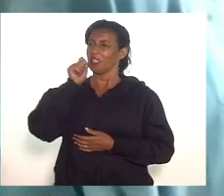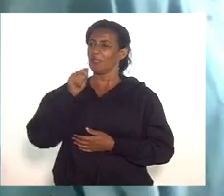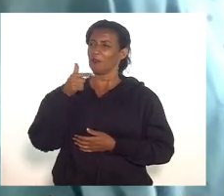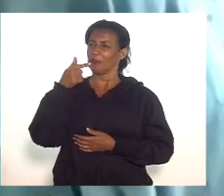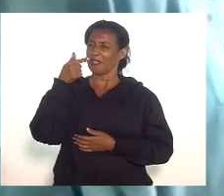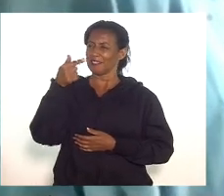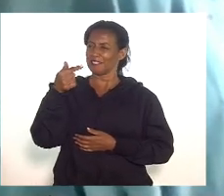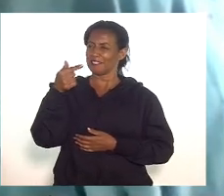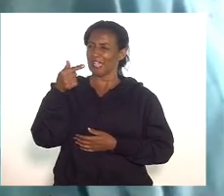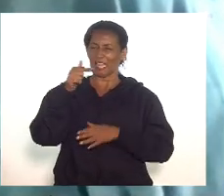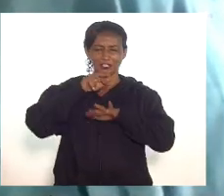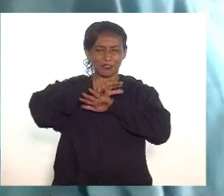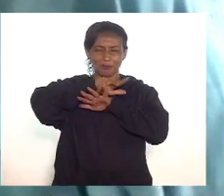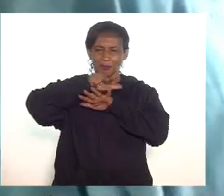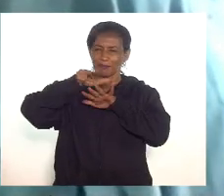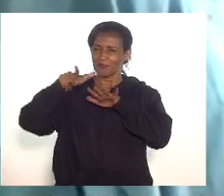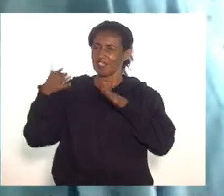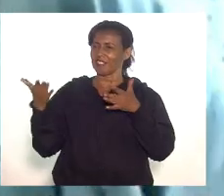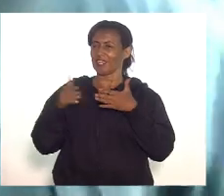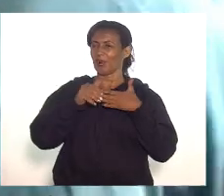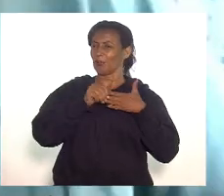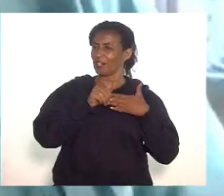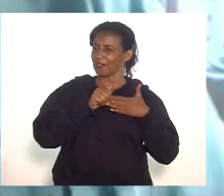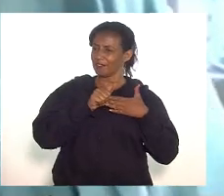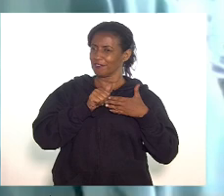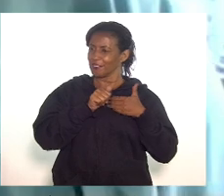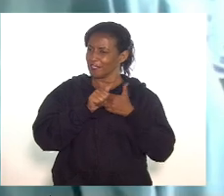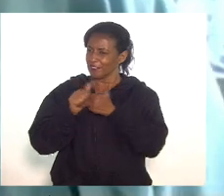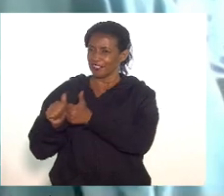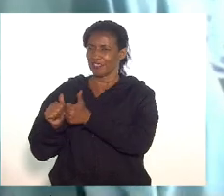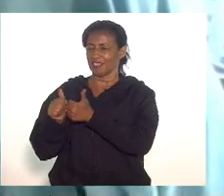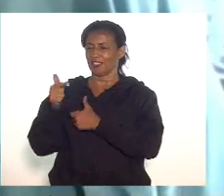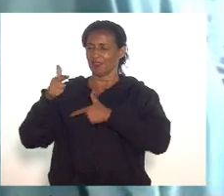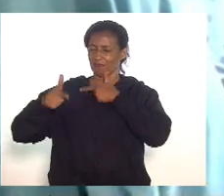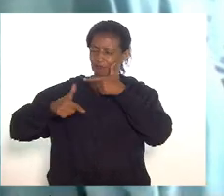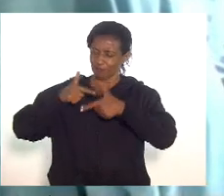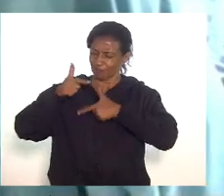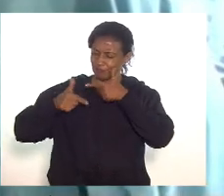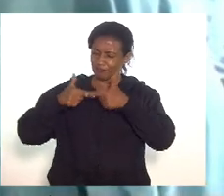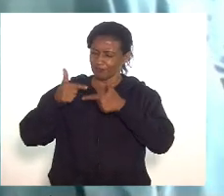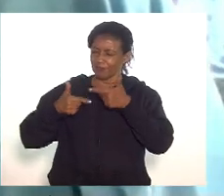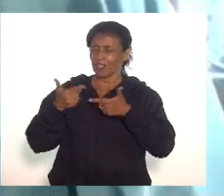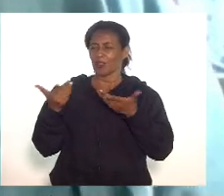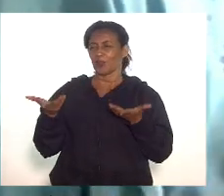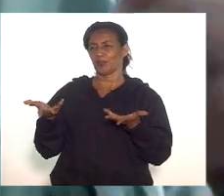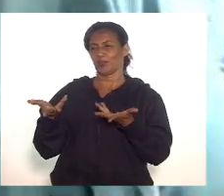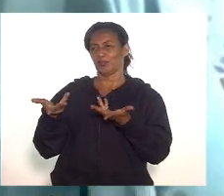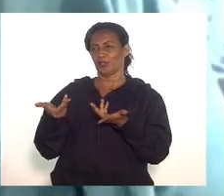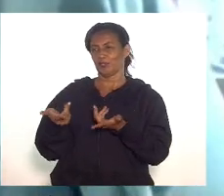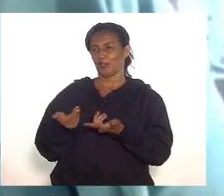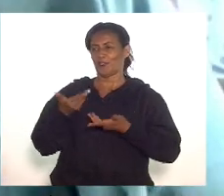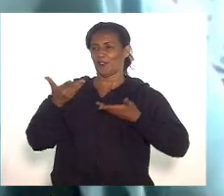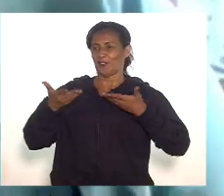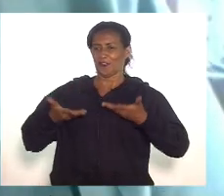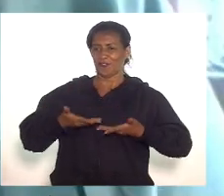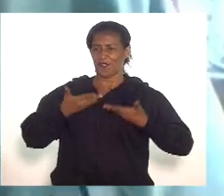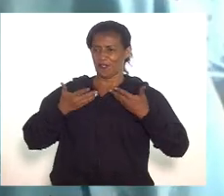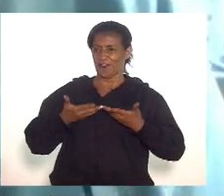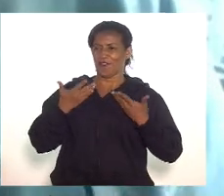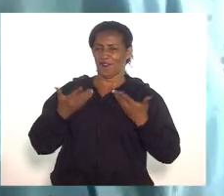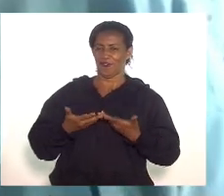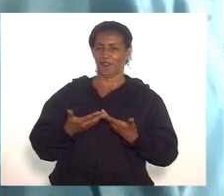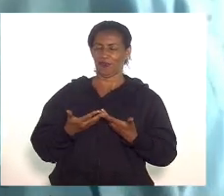instrumentos e agora conduzindo os trabalhos com tanta delicadeza, vigor e